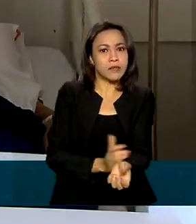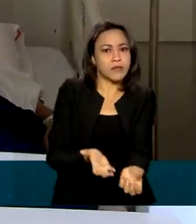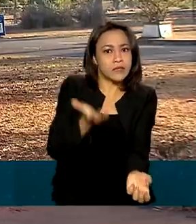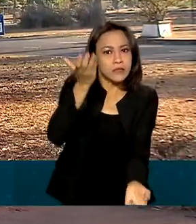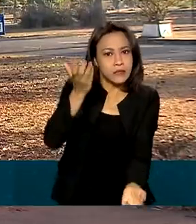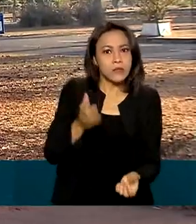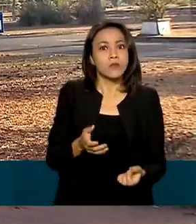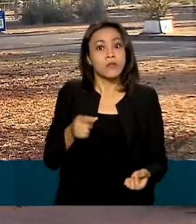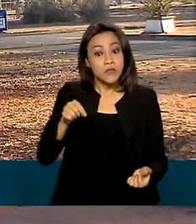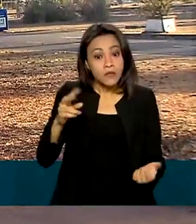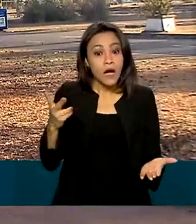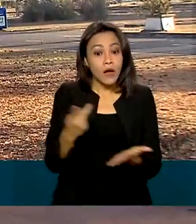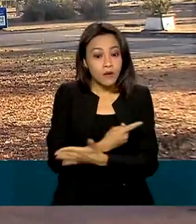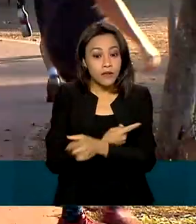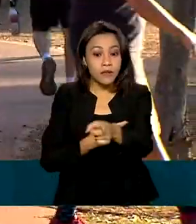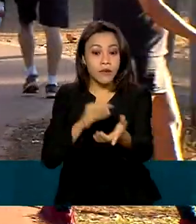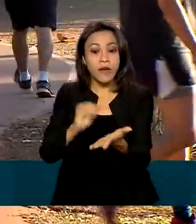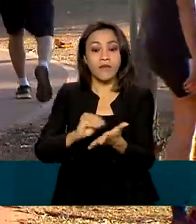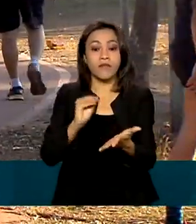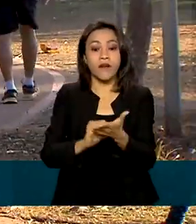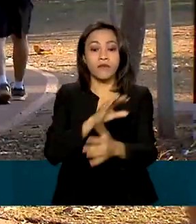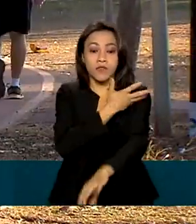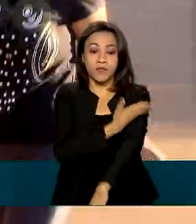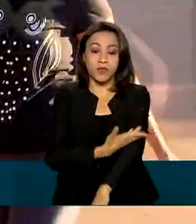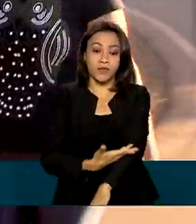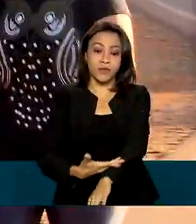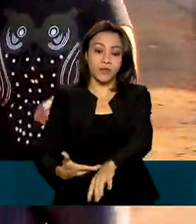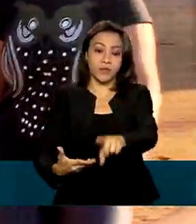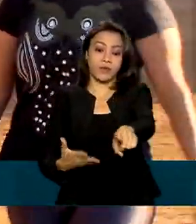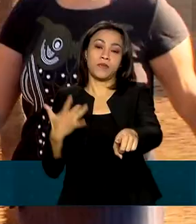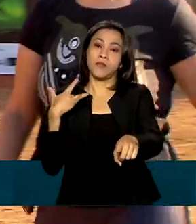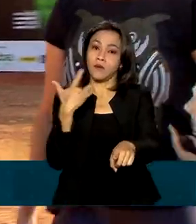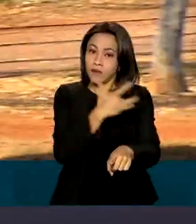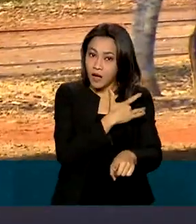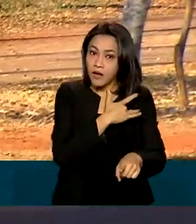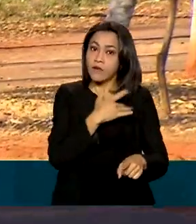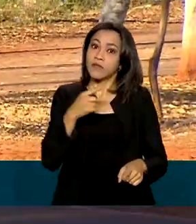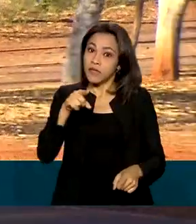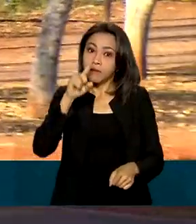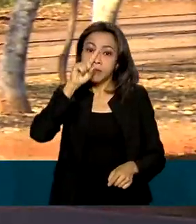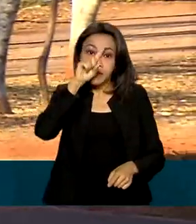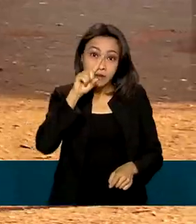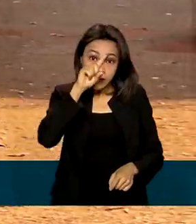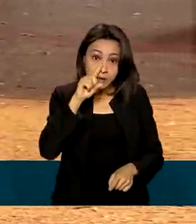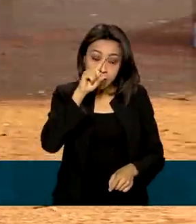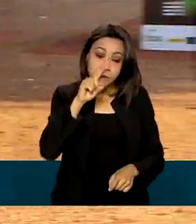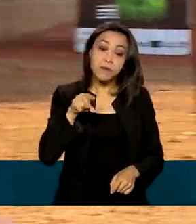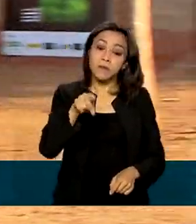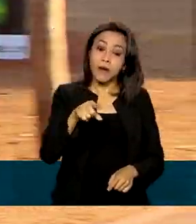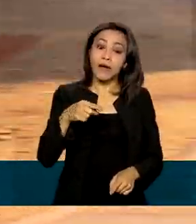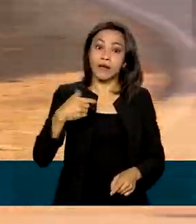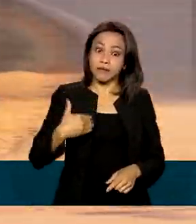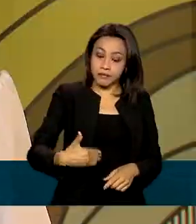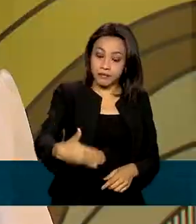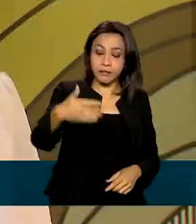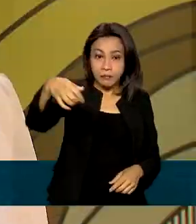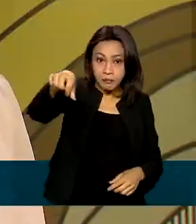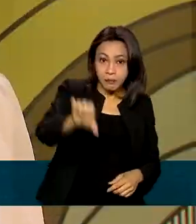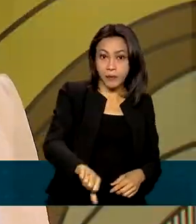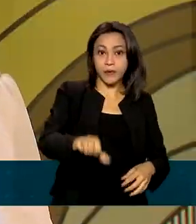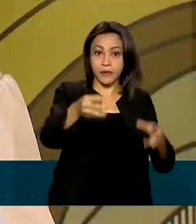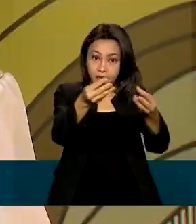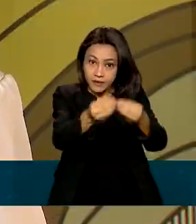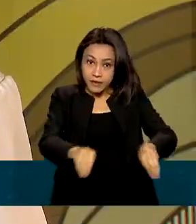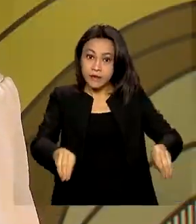muitas vezes provocadas pela falta de hábitos saudáveis e que são fatores de risco para problemas ainda mais graves. A